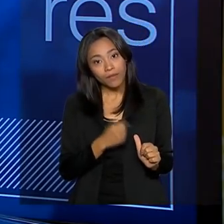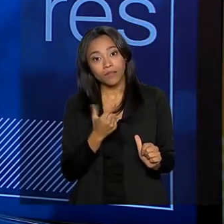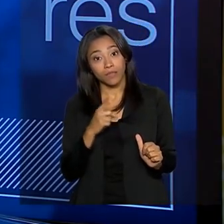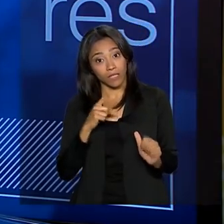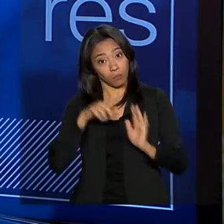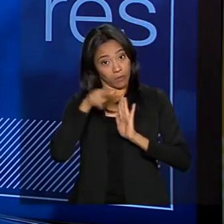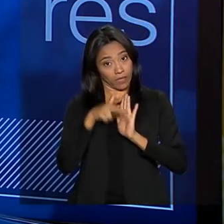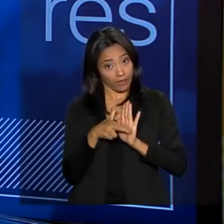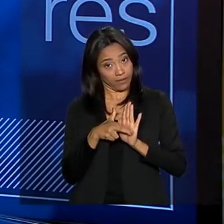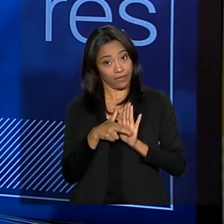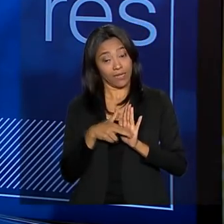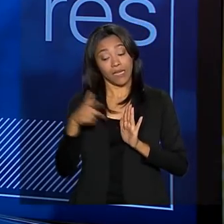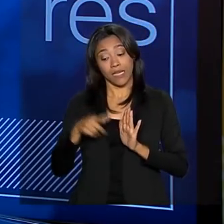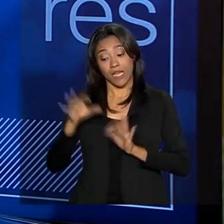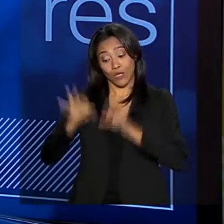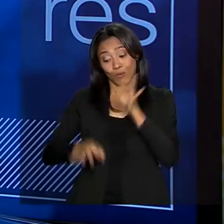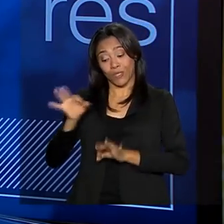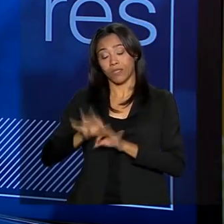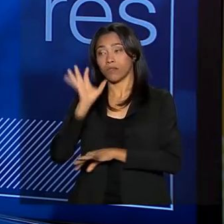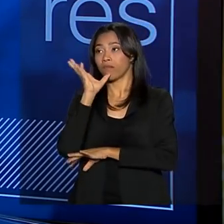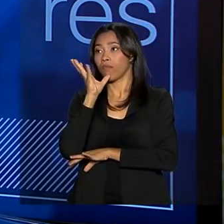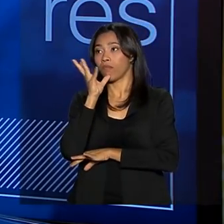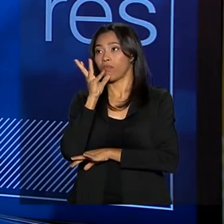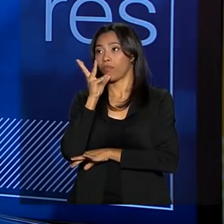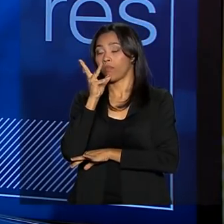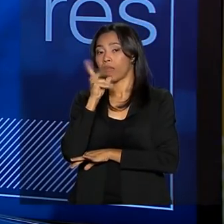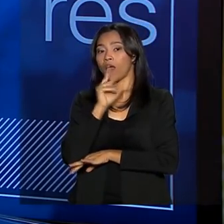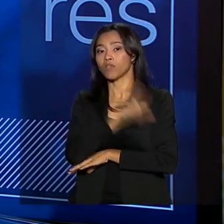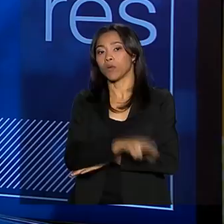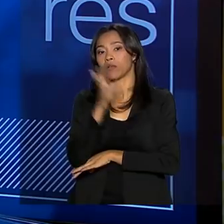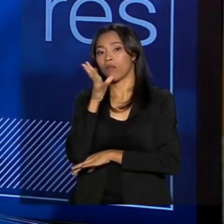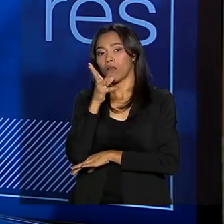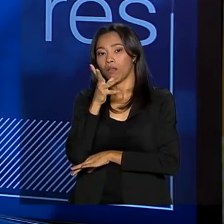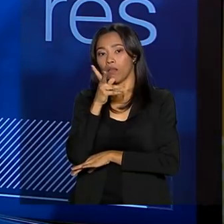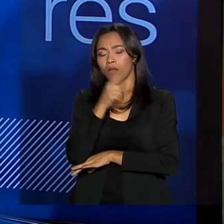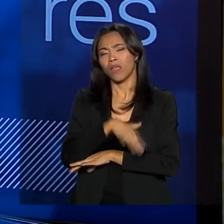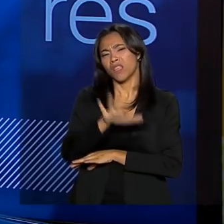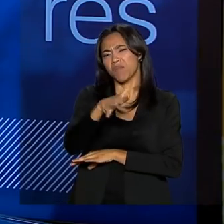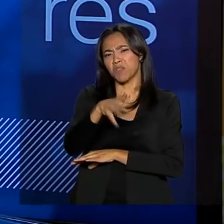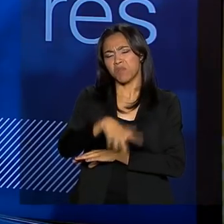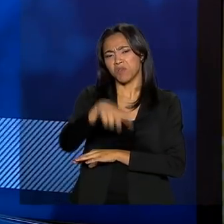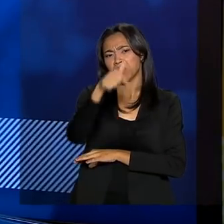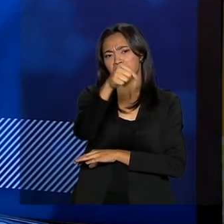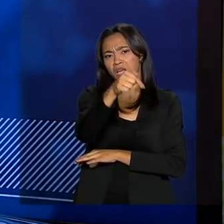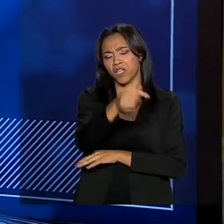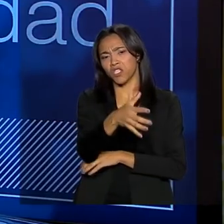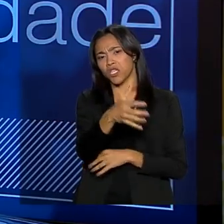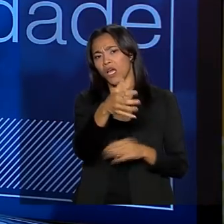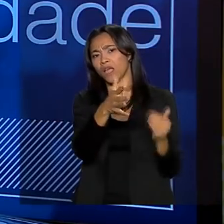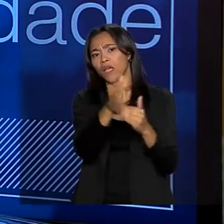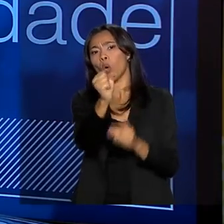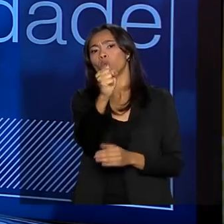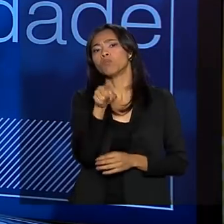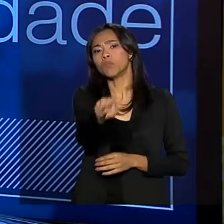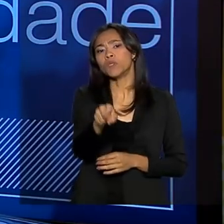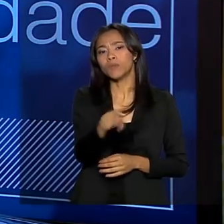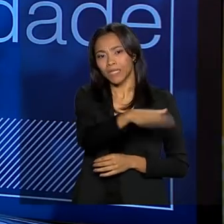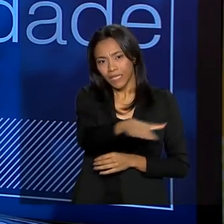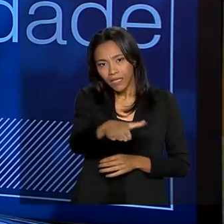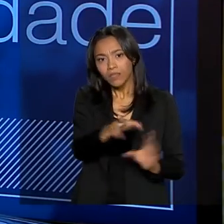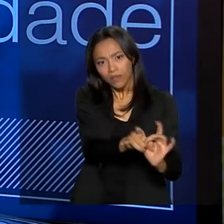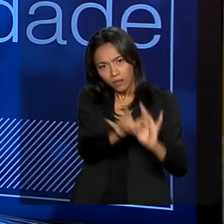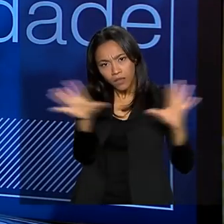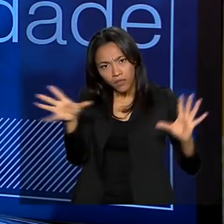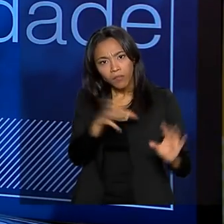E a justiça é lenta nesse sentido. Então, nós temos aí hoje em torno de sete, entre sete e oito mil crianças disponíveis